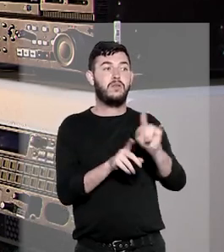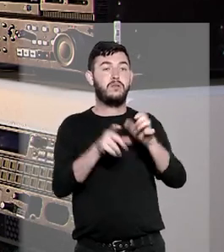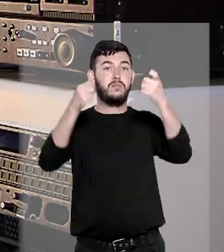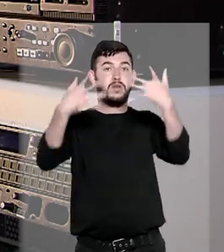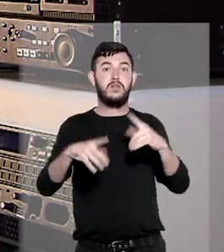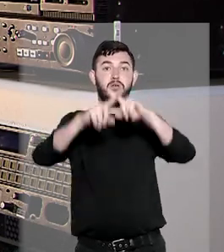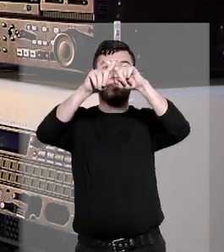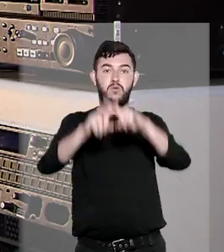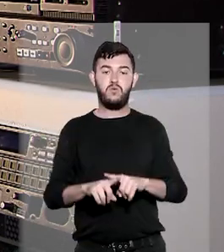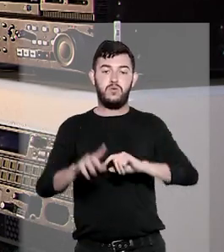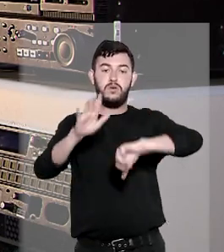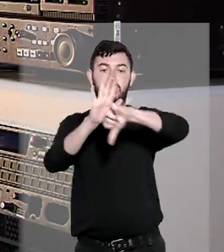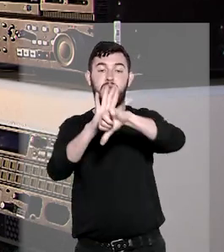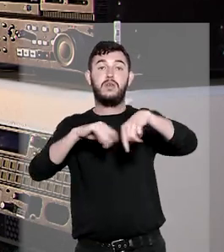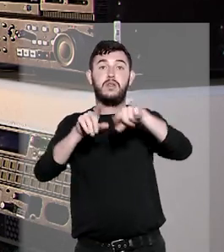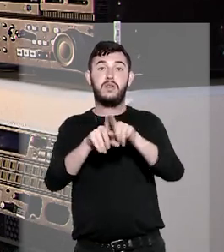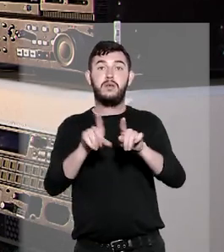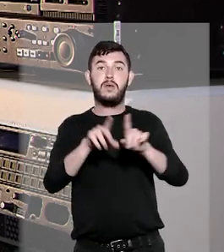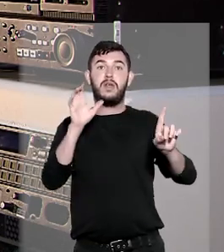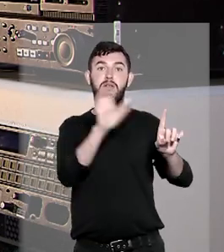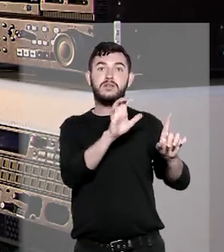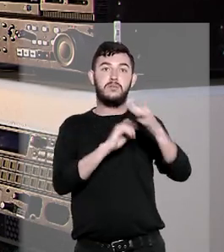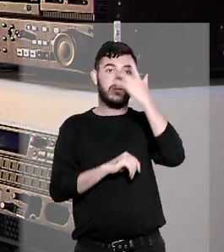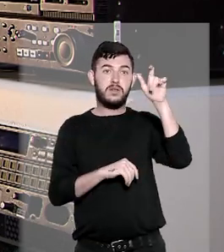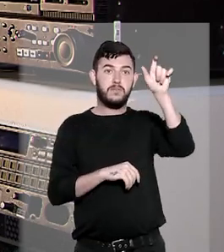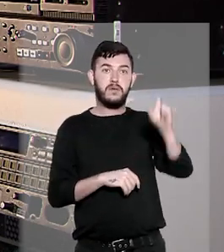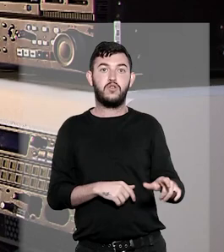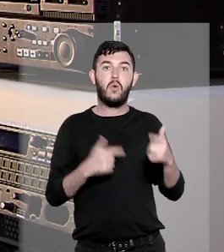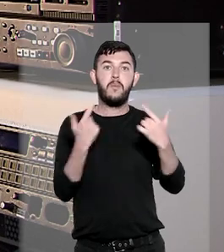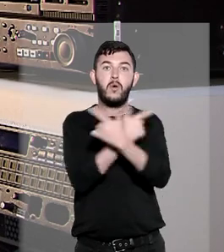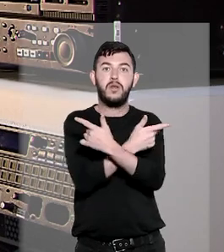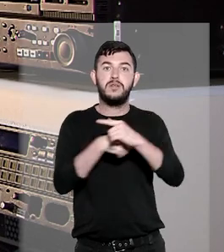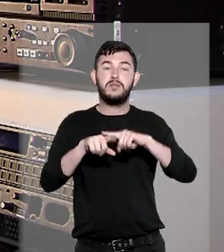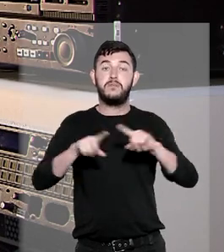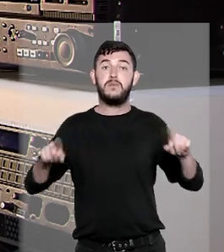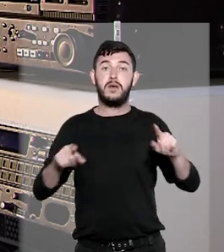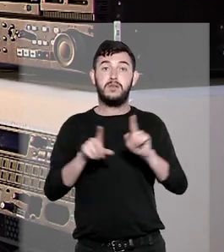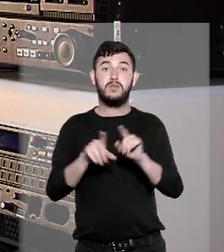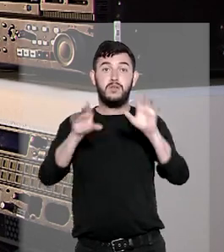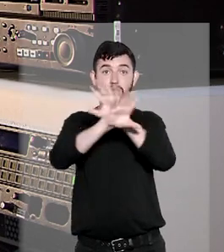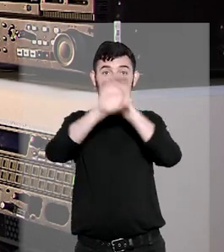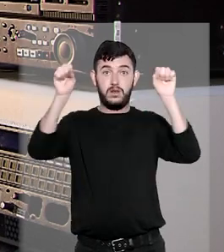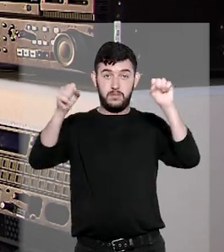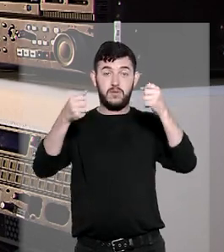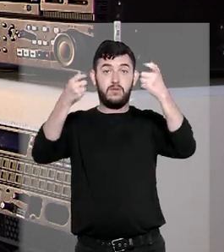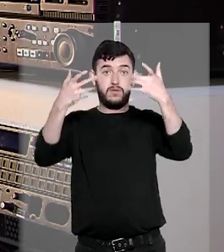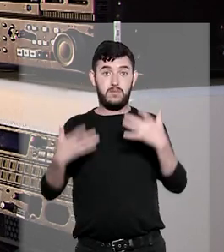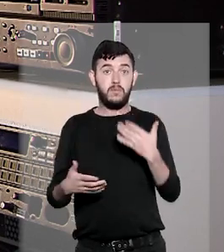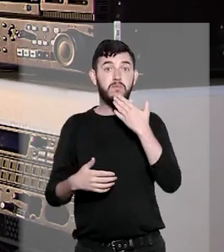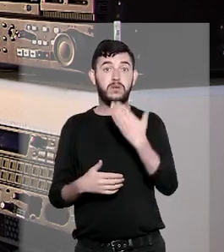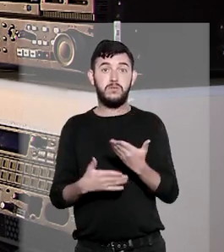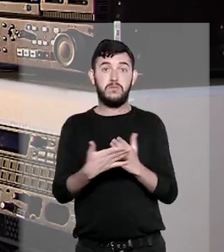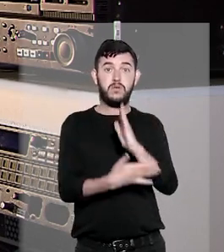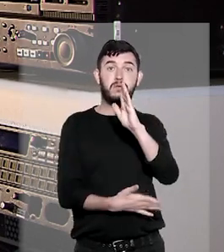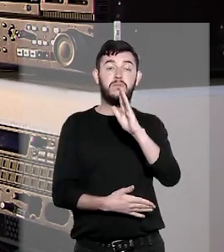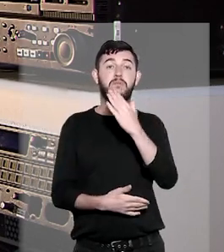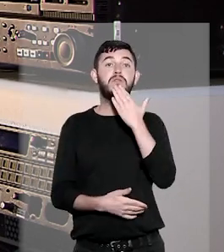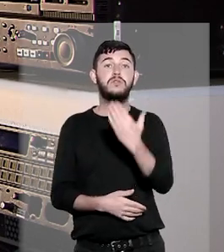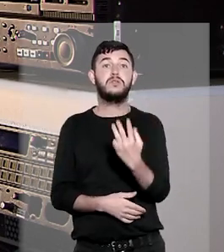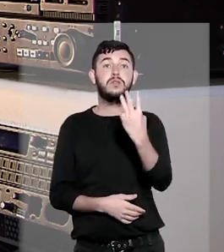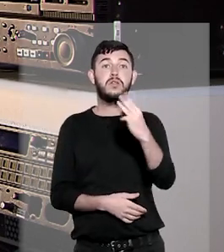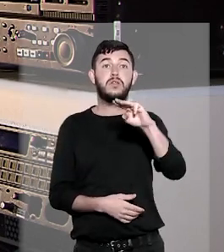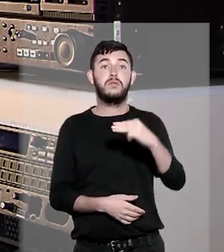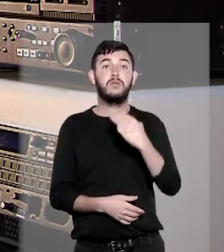O Tribunal de Justiça de São Paulo manteve sentença que julgou o pedido parcialmente procedente, fixando indenização de R$